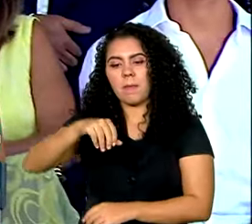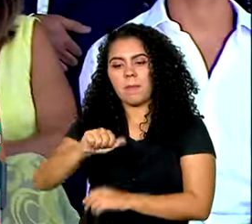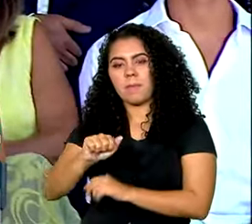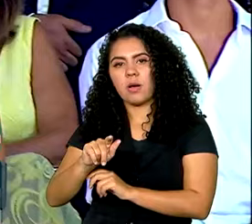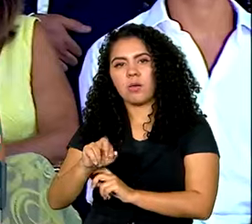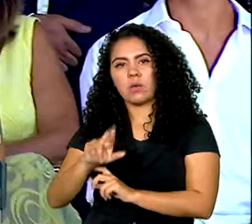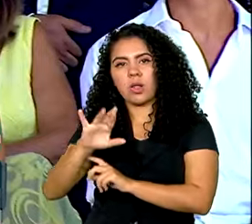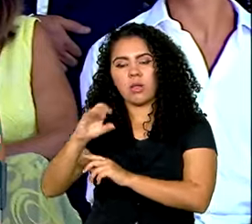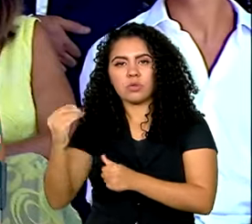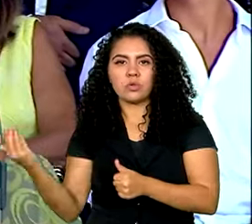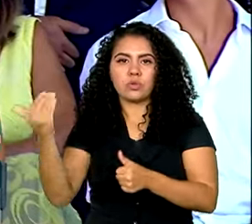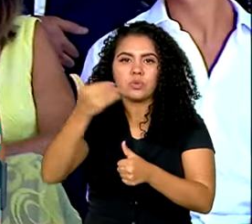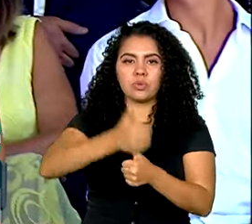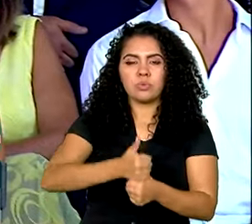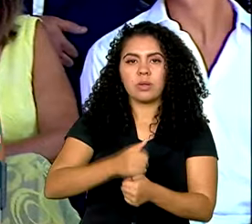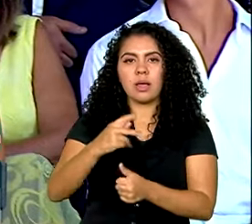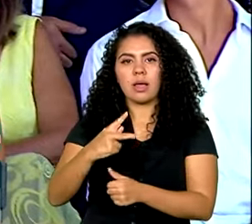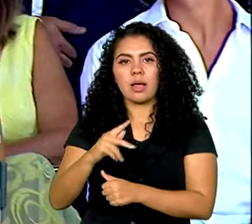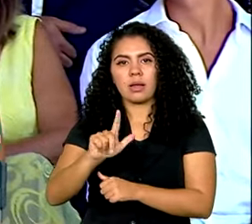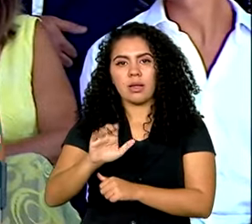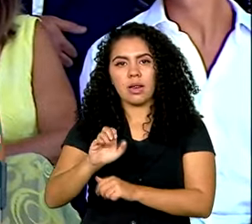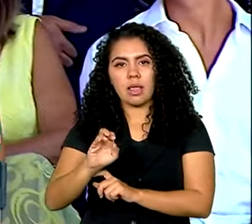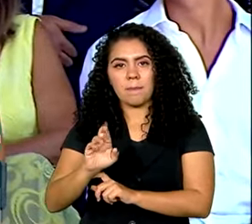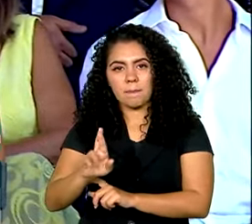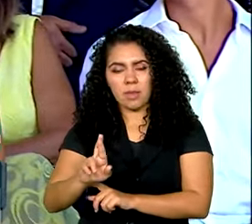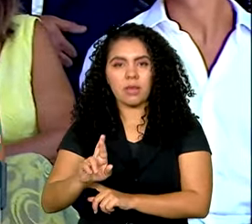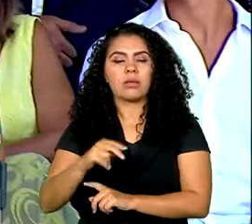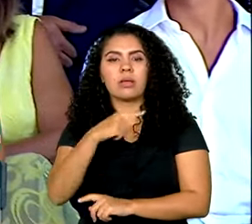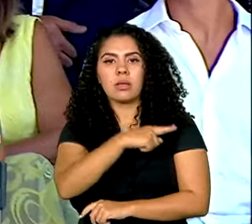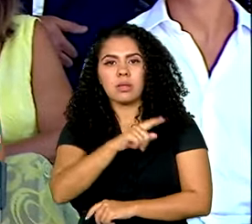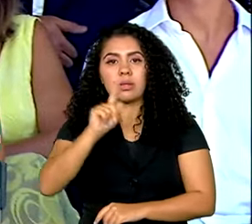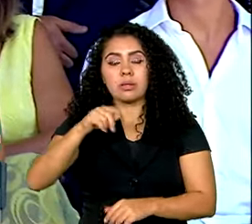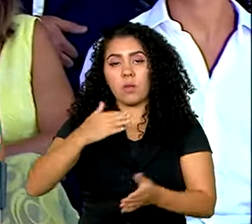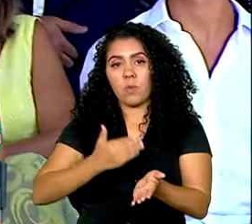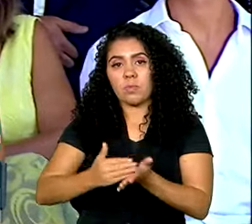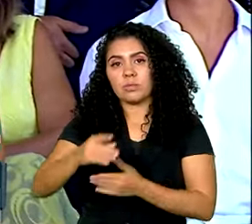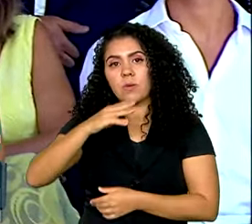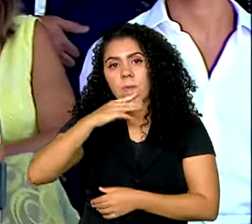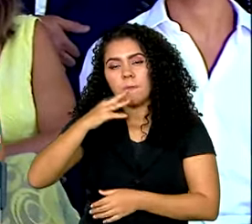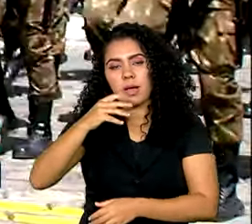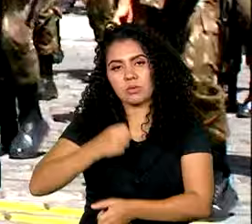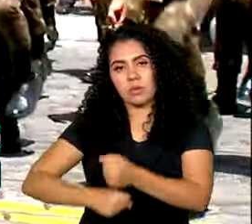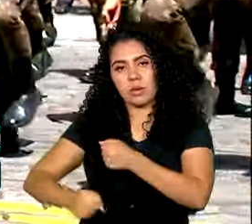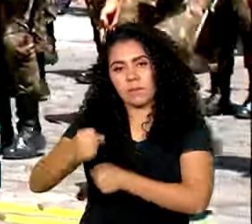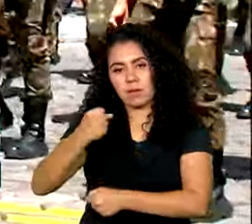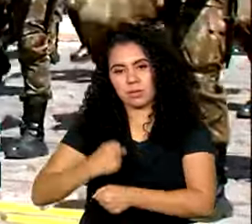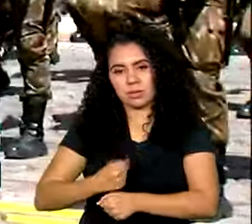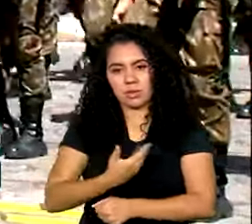no lugar de Kleber Vasconcelos, que está na posição desde março do ano passado.